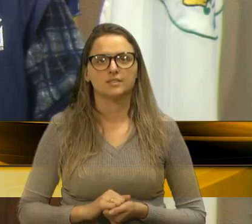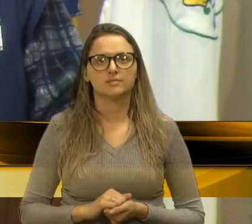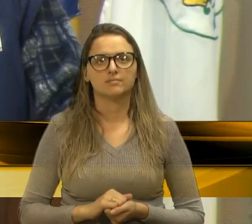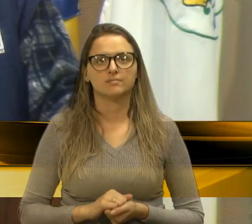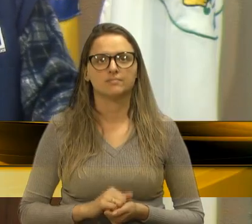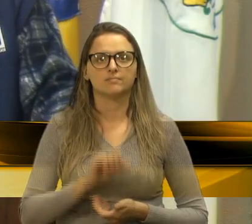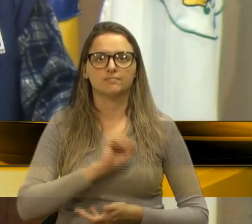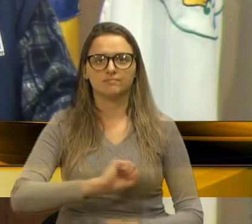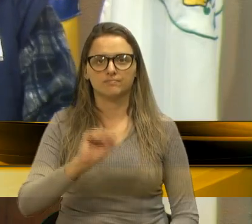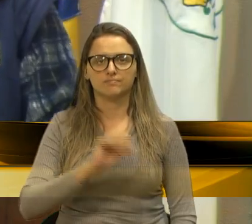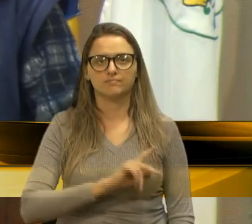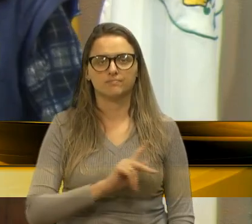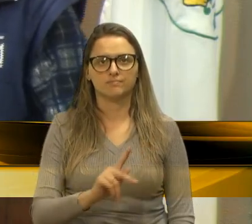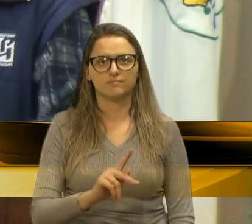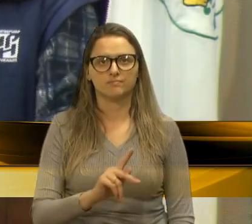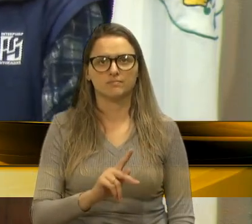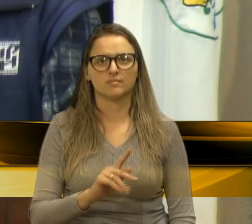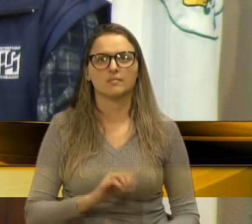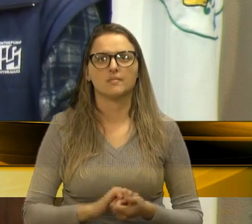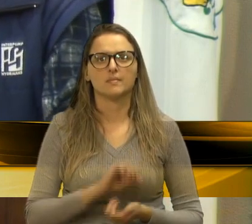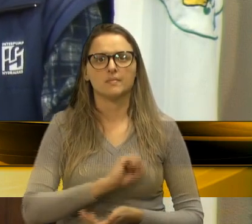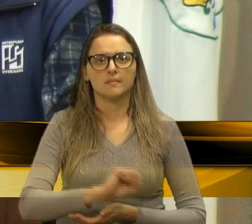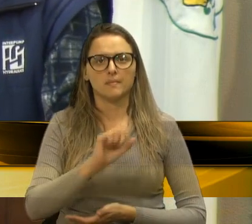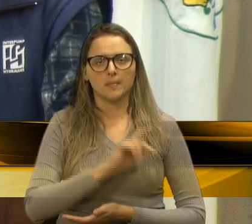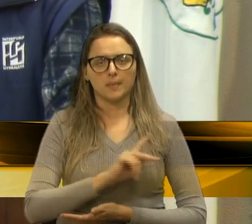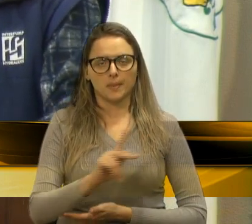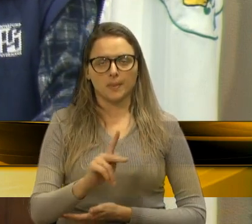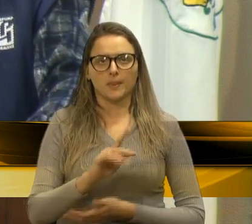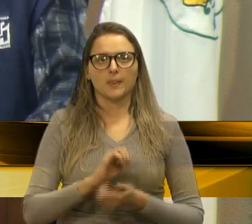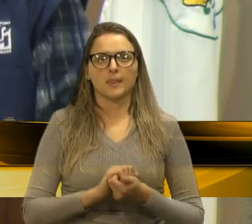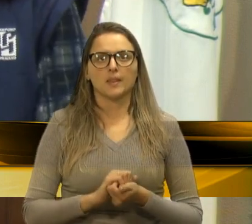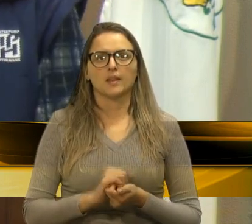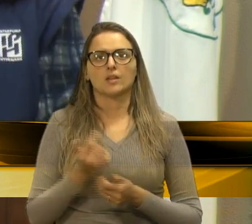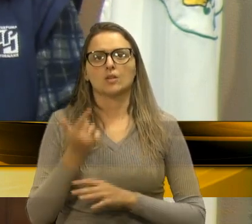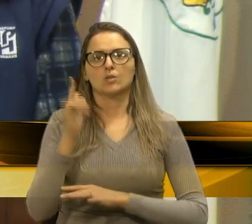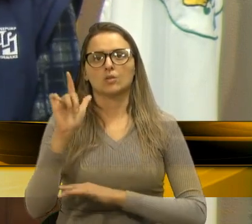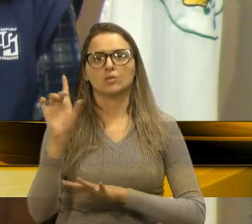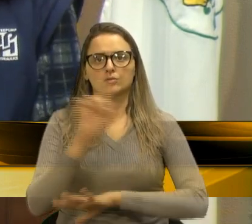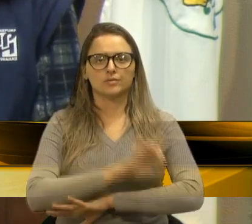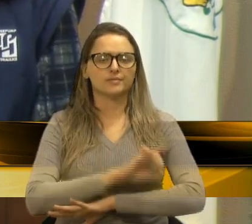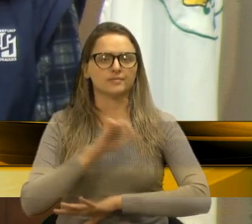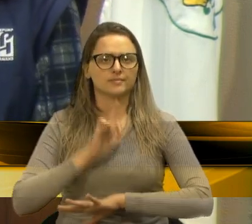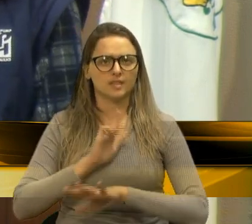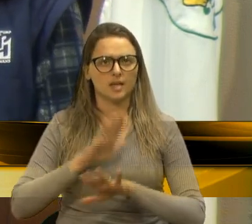seu presidente, seu presidente, eu tenho mais.